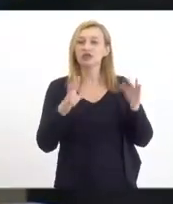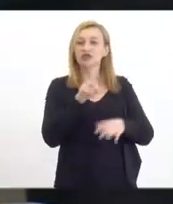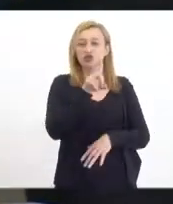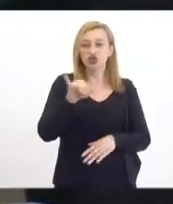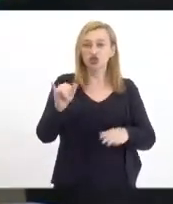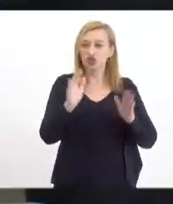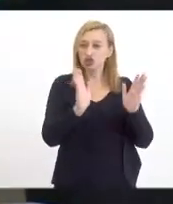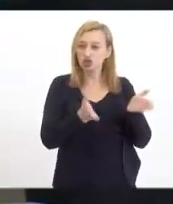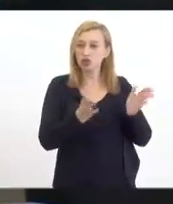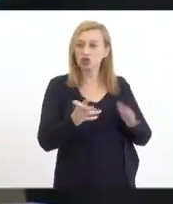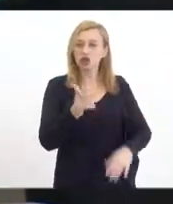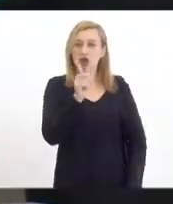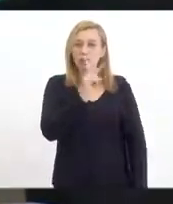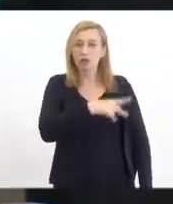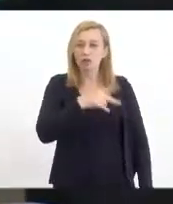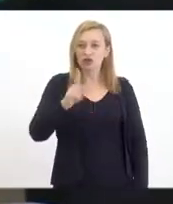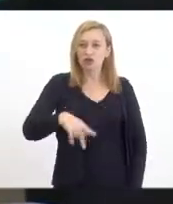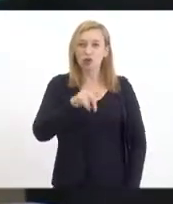de hoje, o professor Lucas,